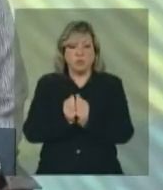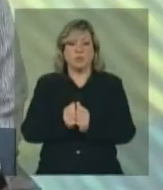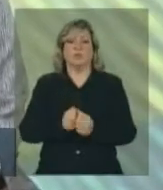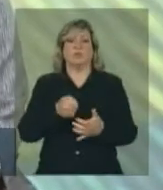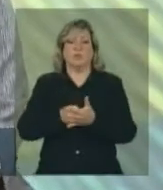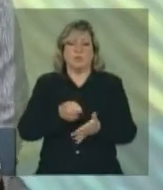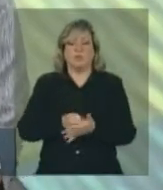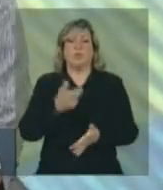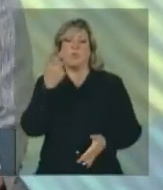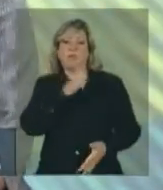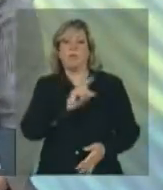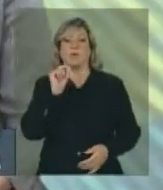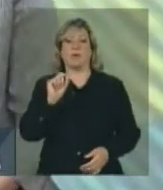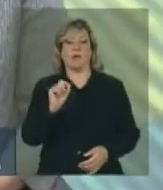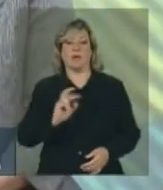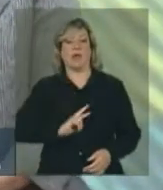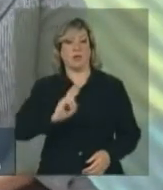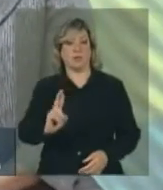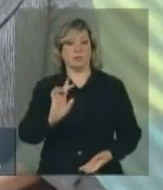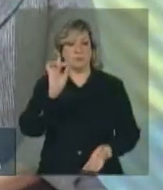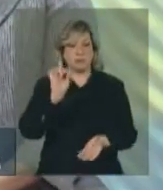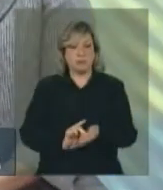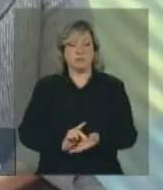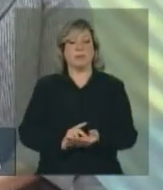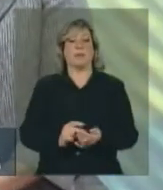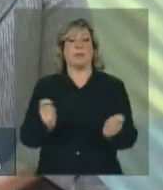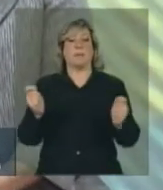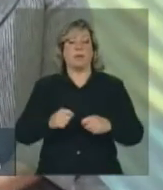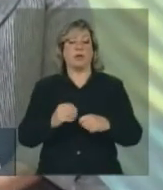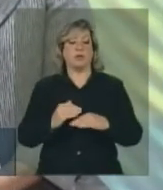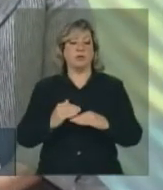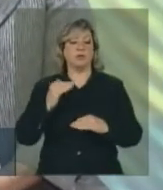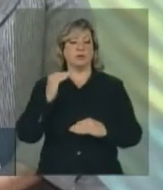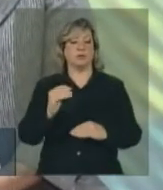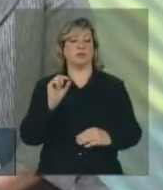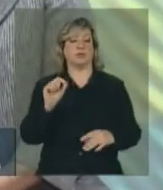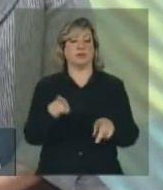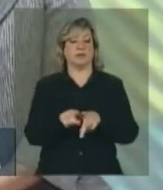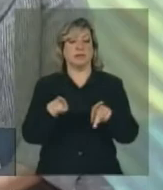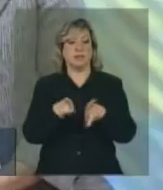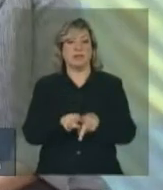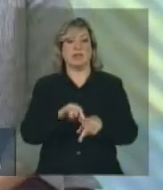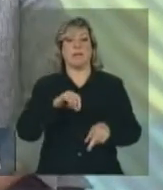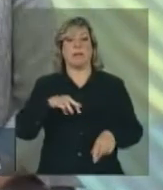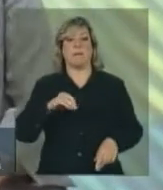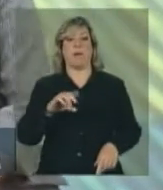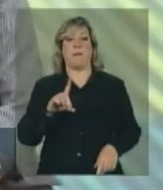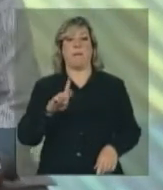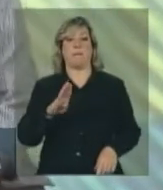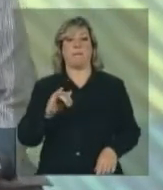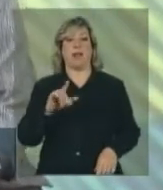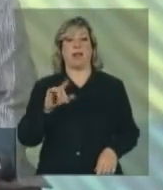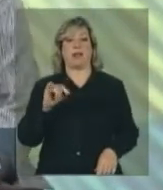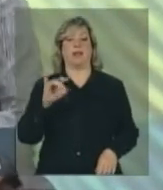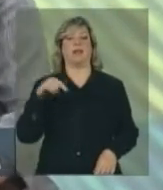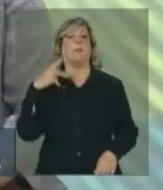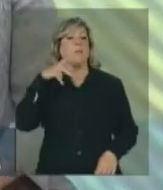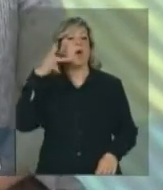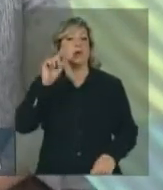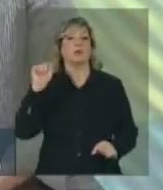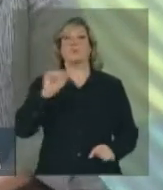concretos que superem, muitas vezes, a imobilidade política das lideranças